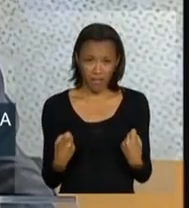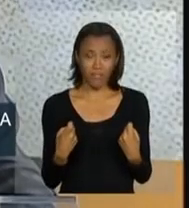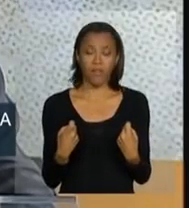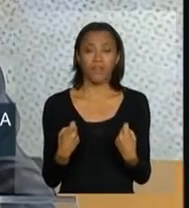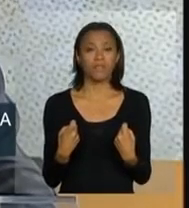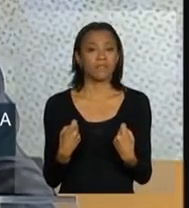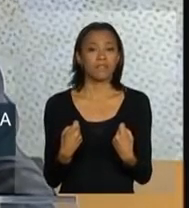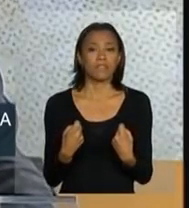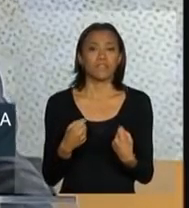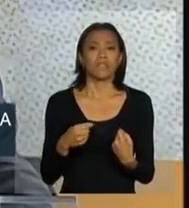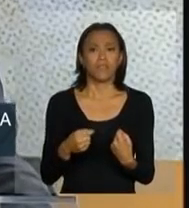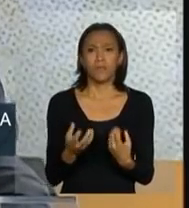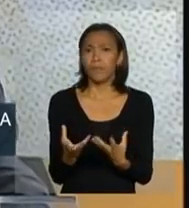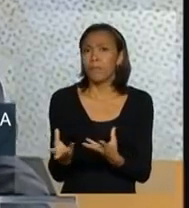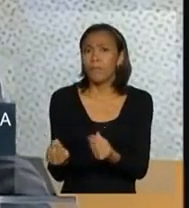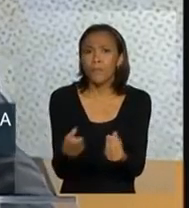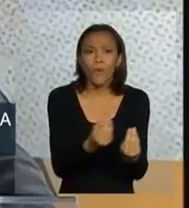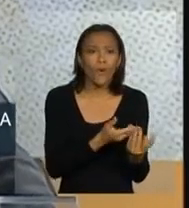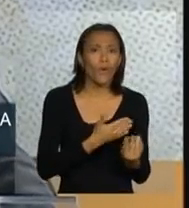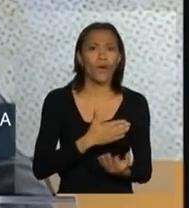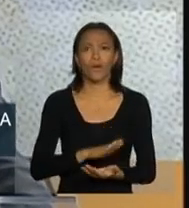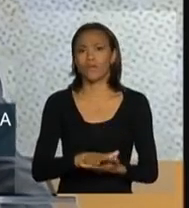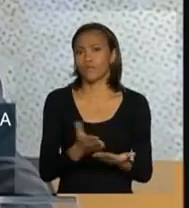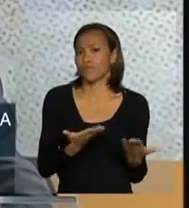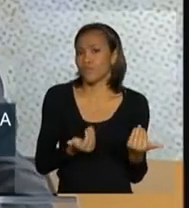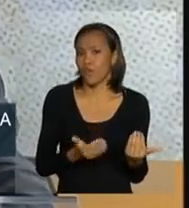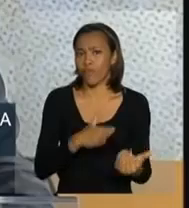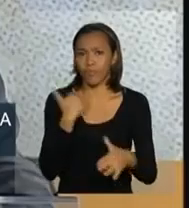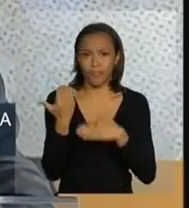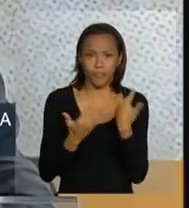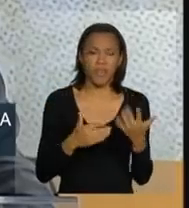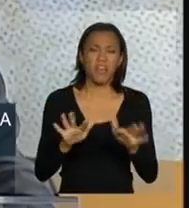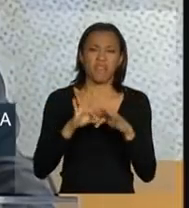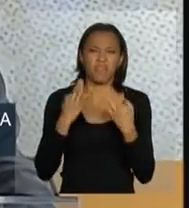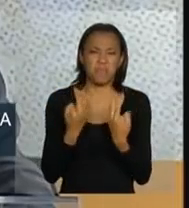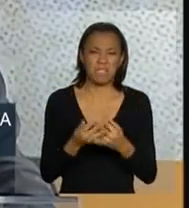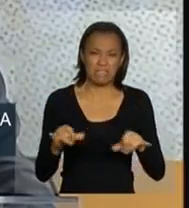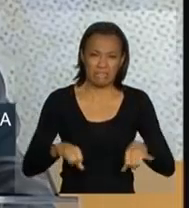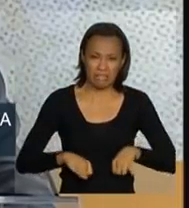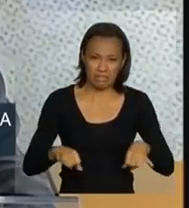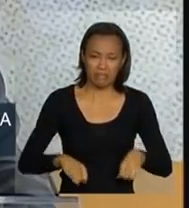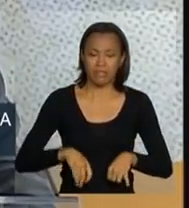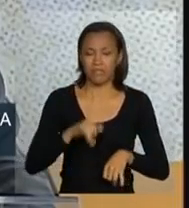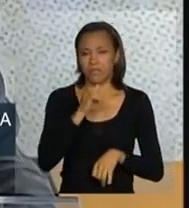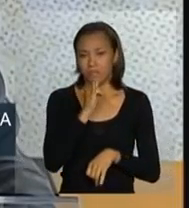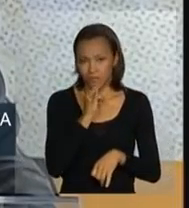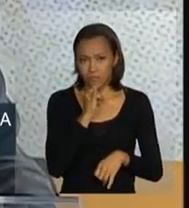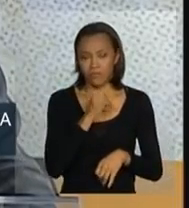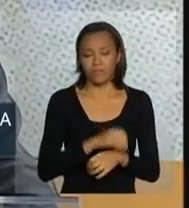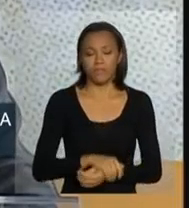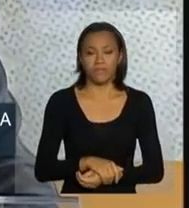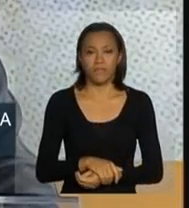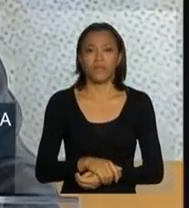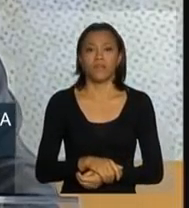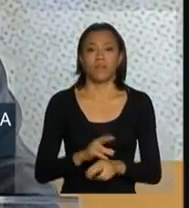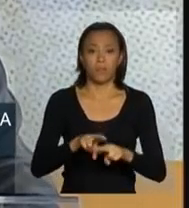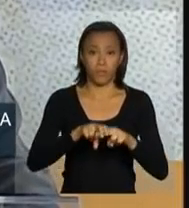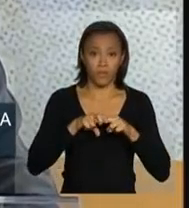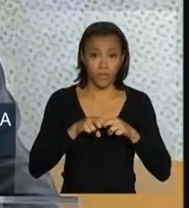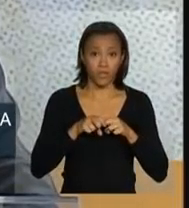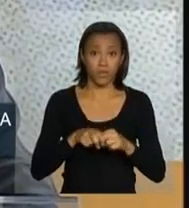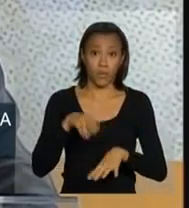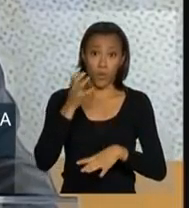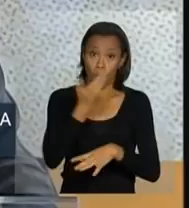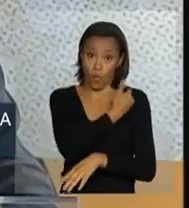ceifa a vida de jovens, que destrói famílias, que traz muita tristeza. E, portanto, o Estado